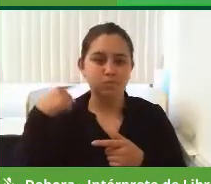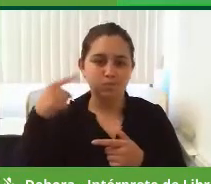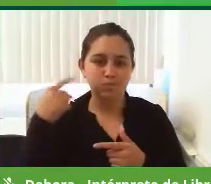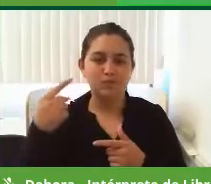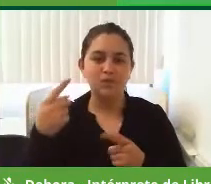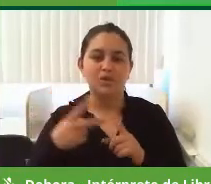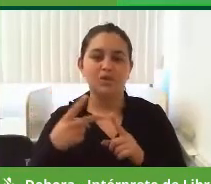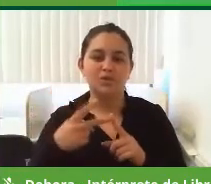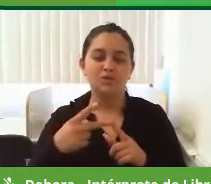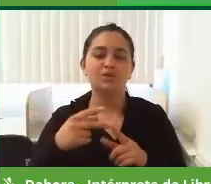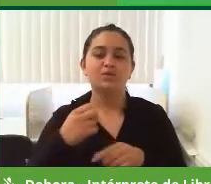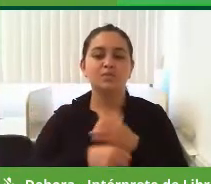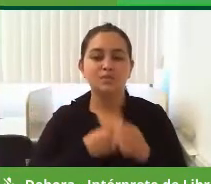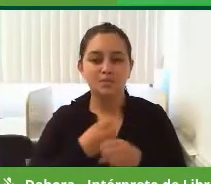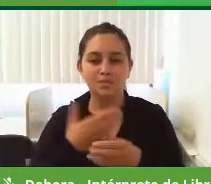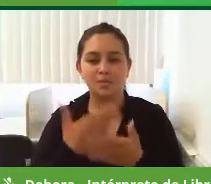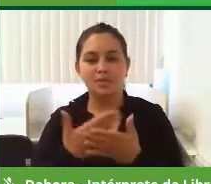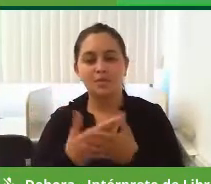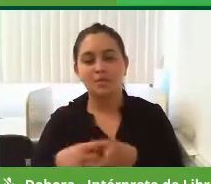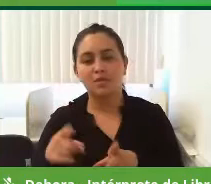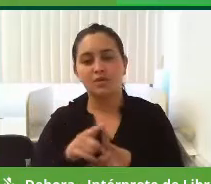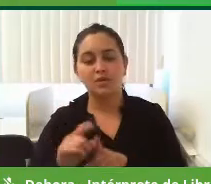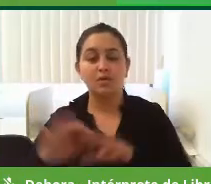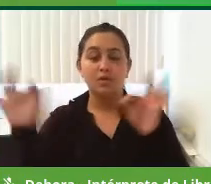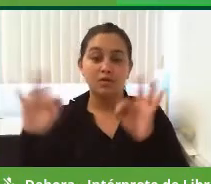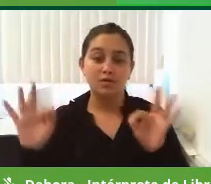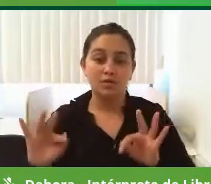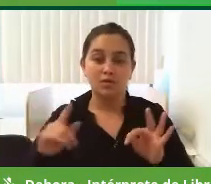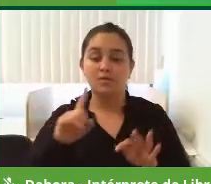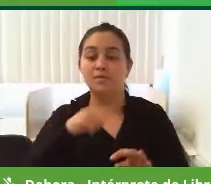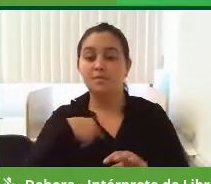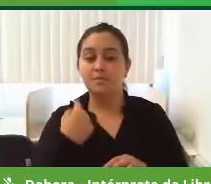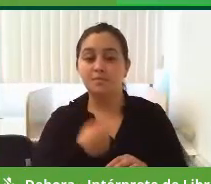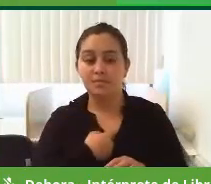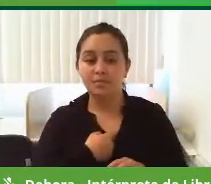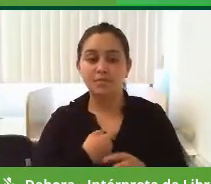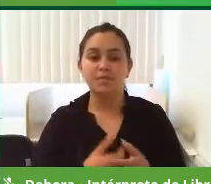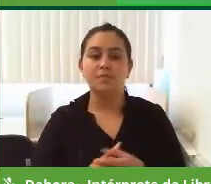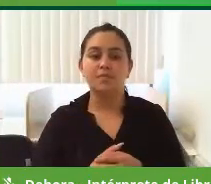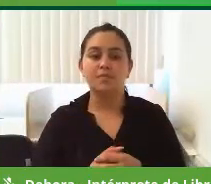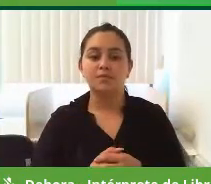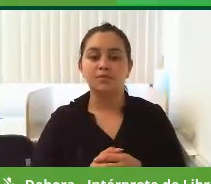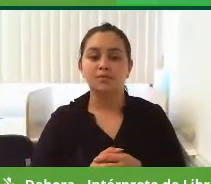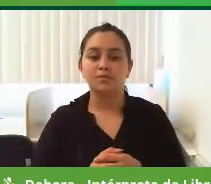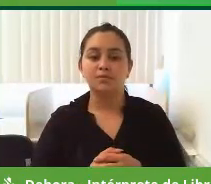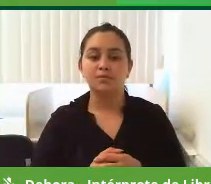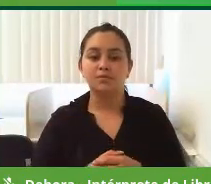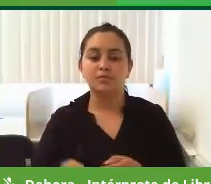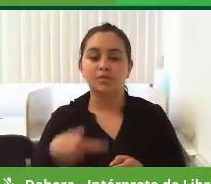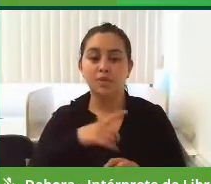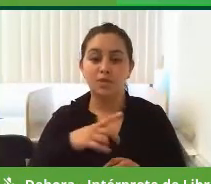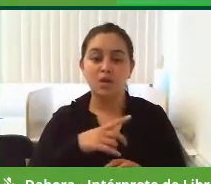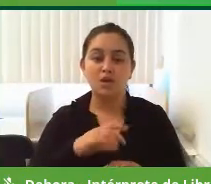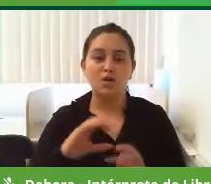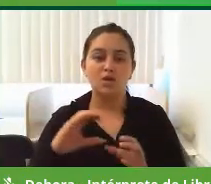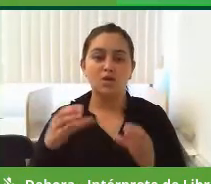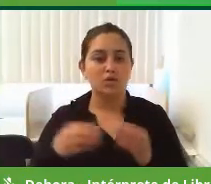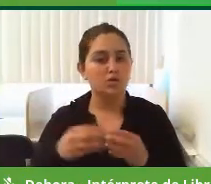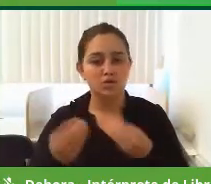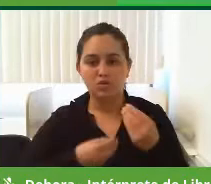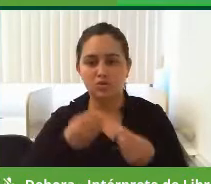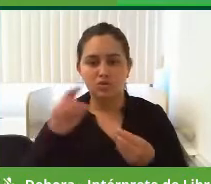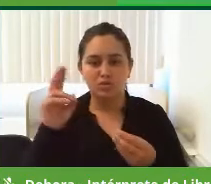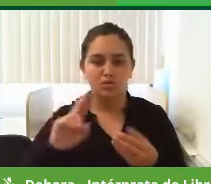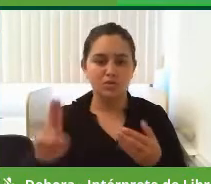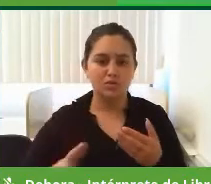segundo ano da advocacia, e é uma honra para nós ter uma universidade contra a Univílio. E